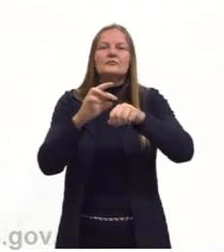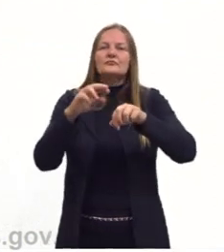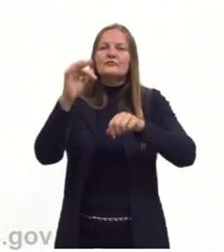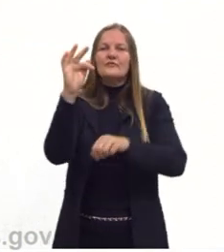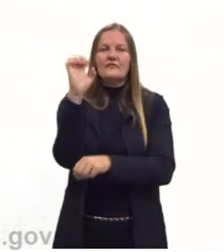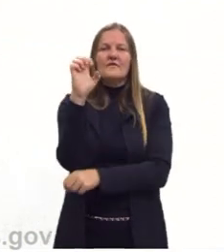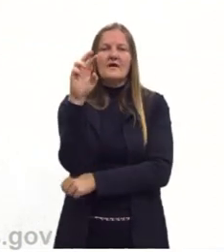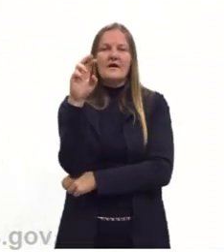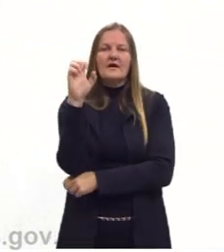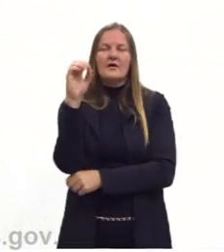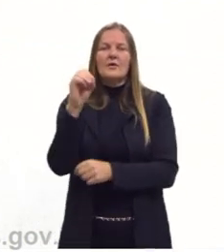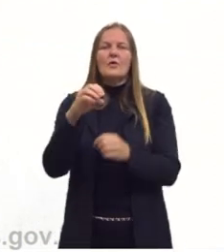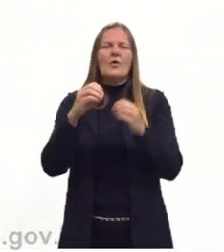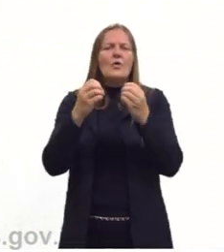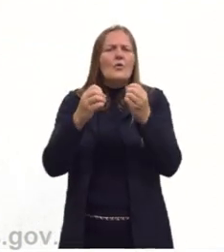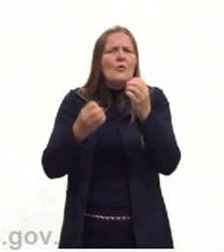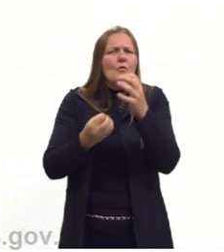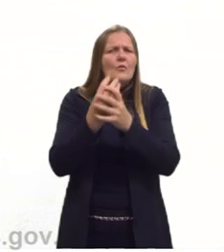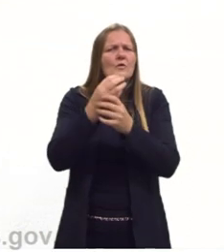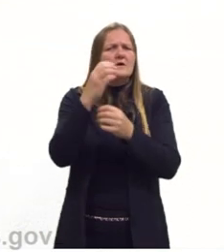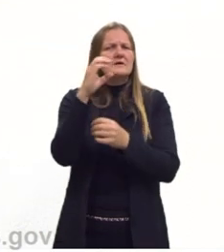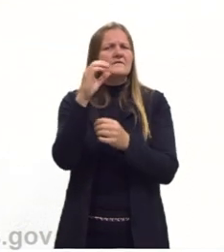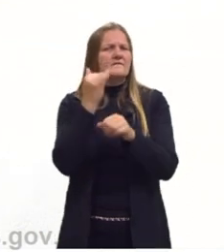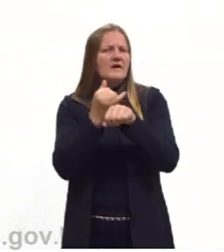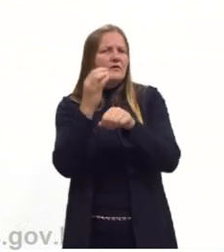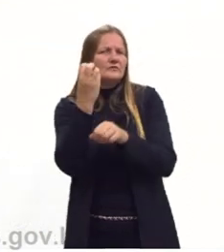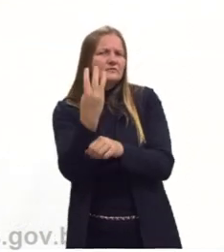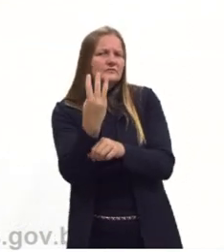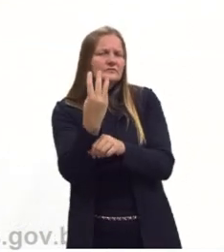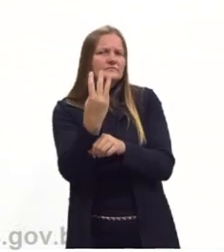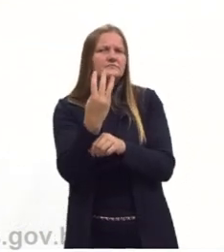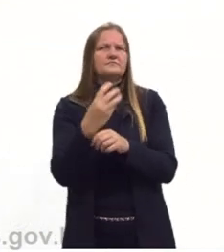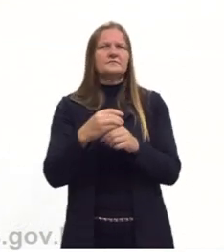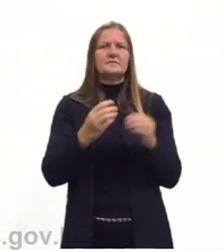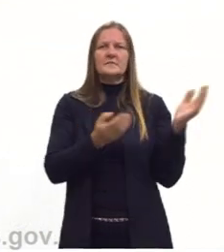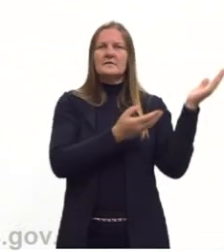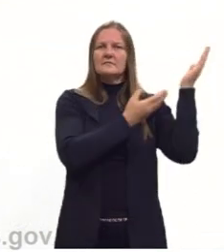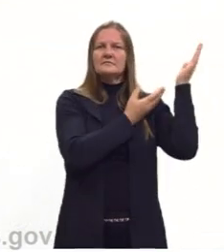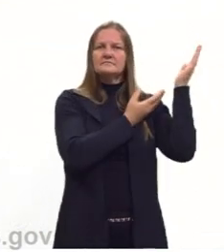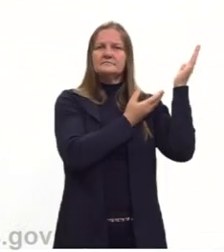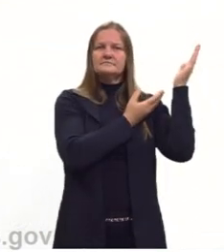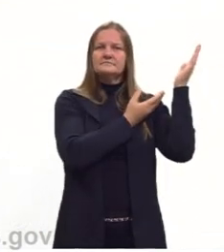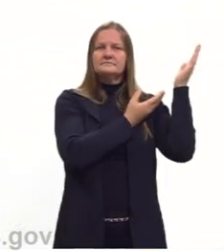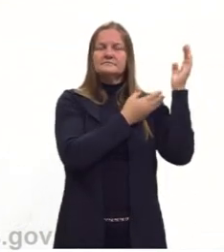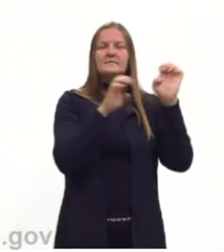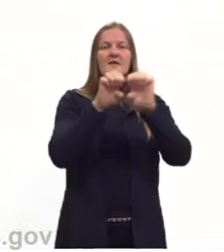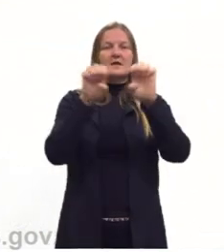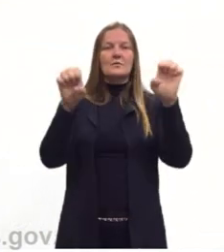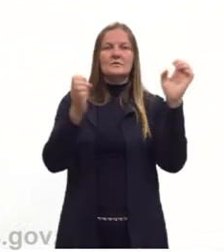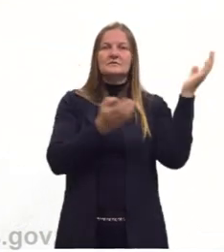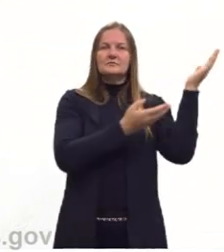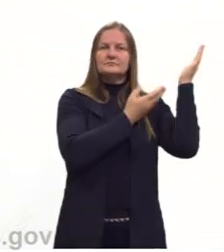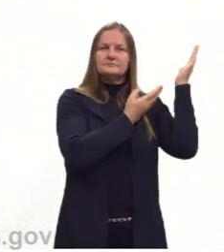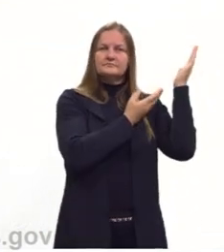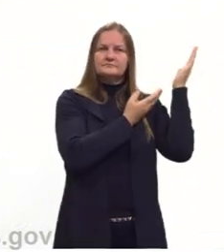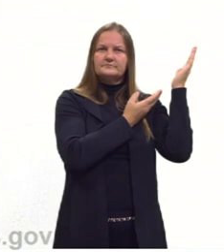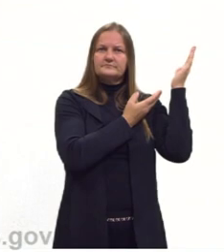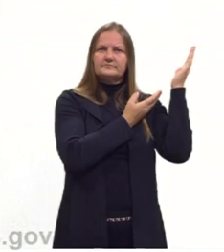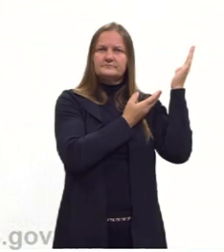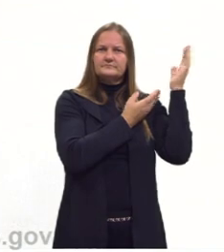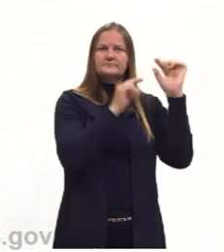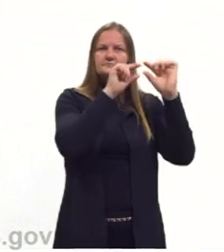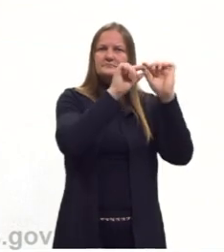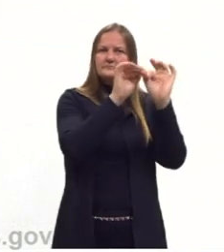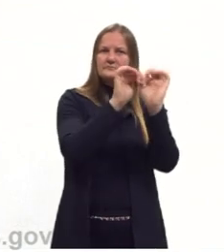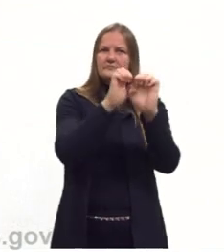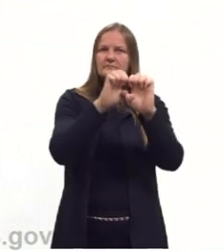obtido a partir do óxido de ferro 3 conforme representado pela equação a seguir. Aparece a equação,